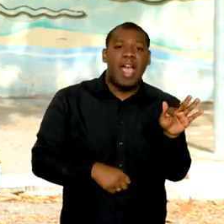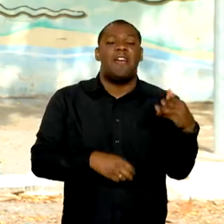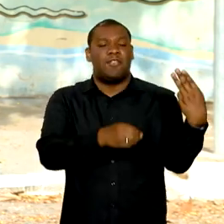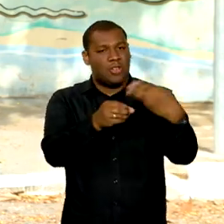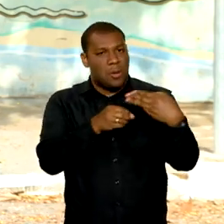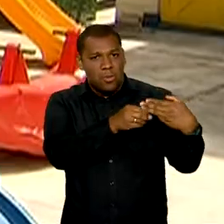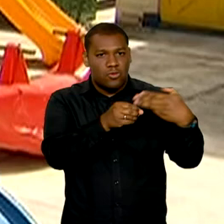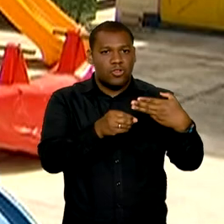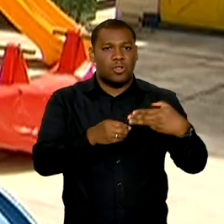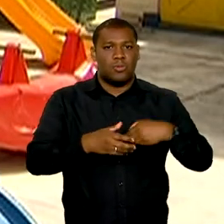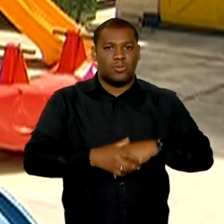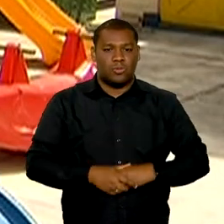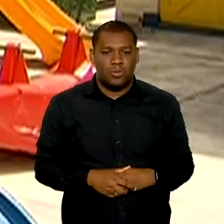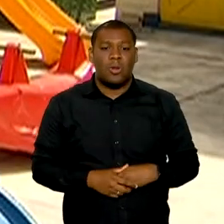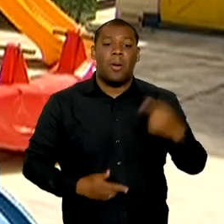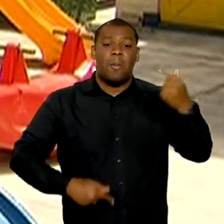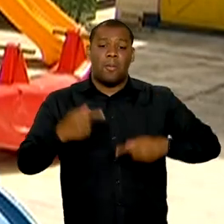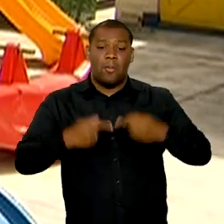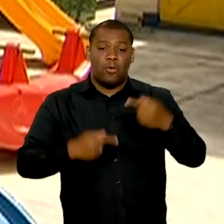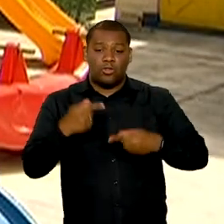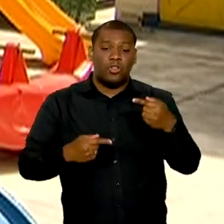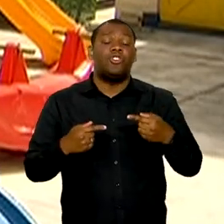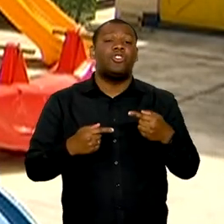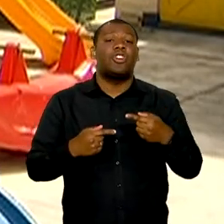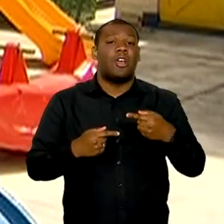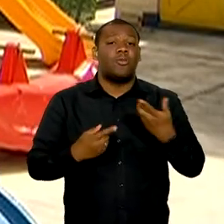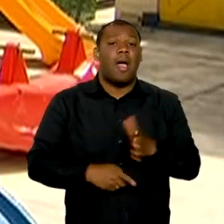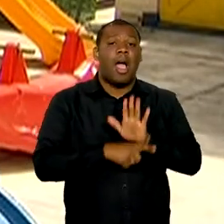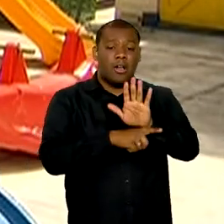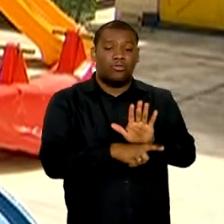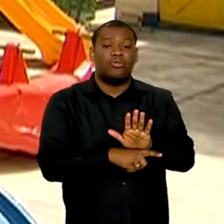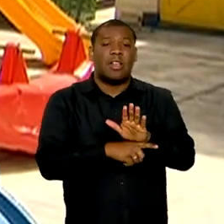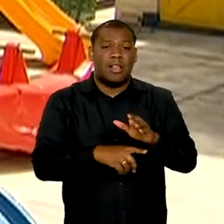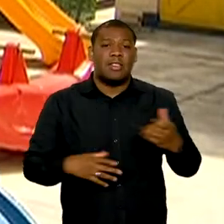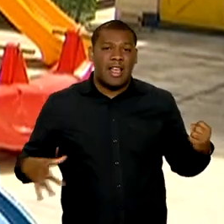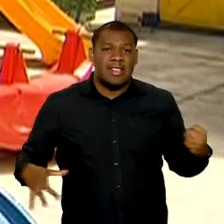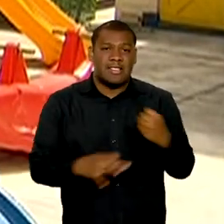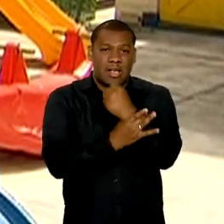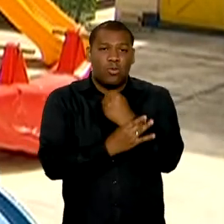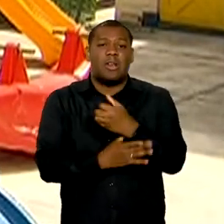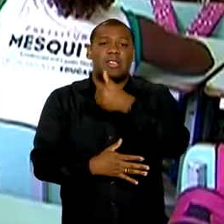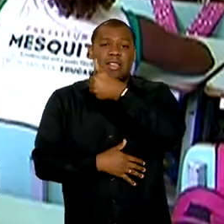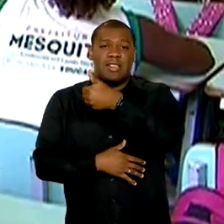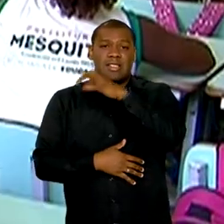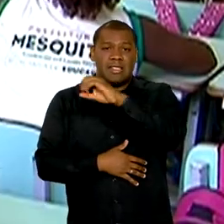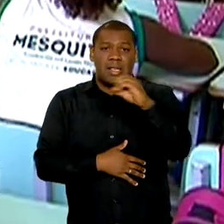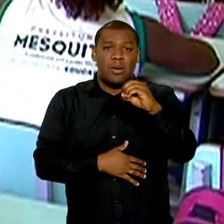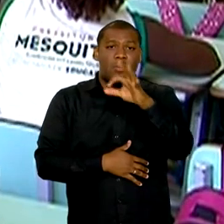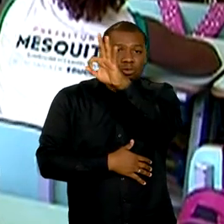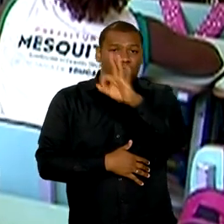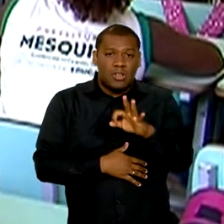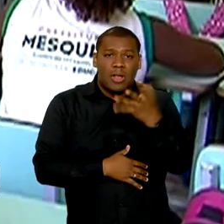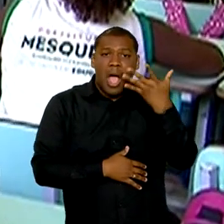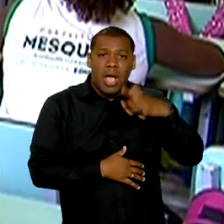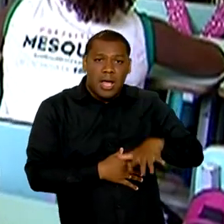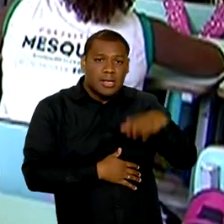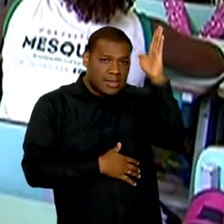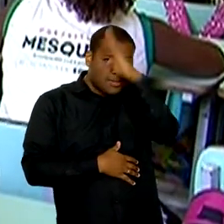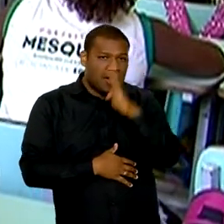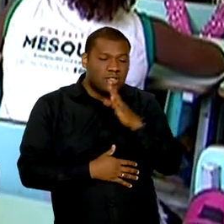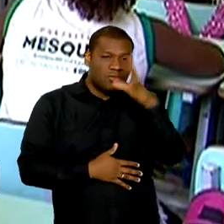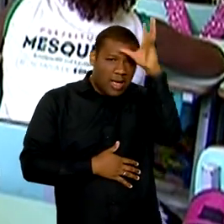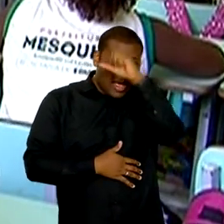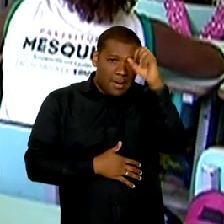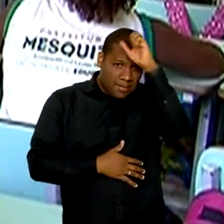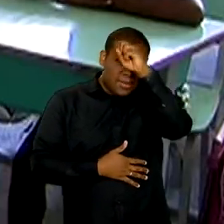Municípios. A política veio para garantir que 100% das crianças brasileiras estejam alfabetizadas